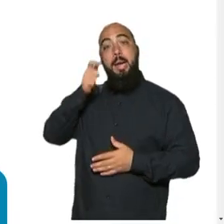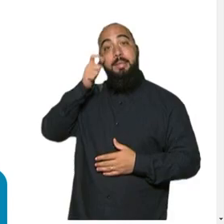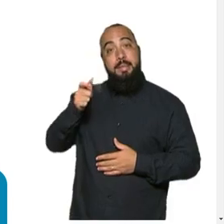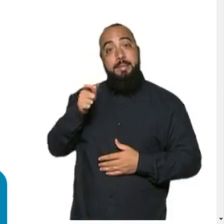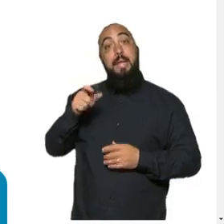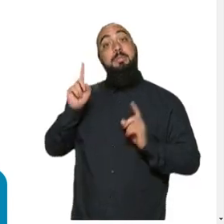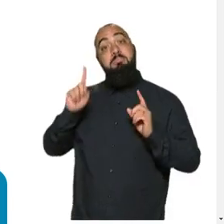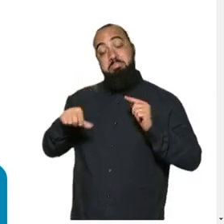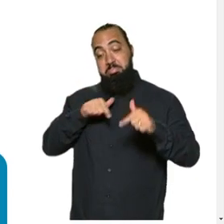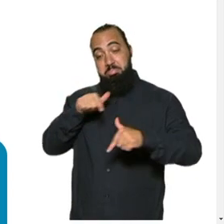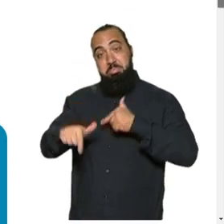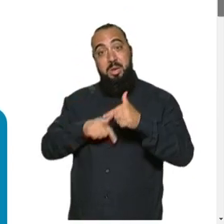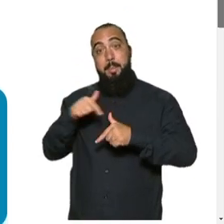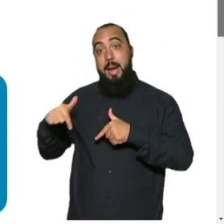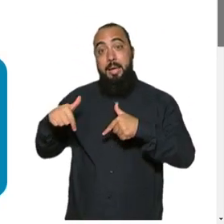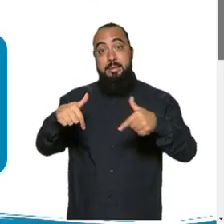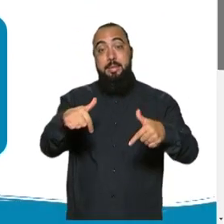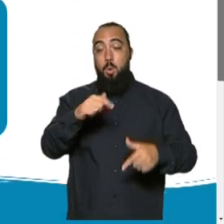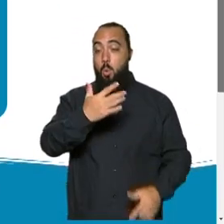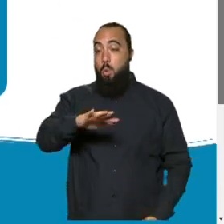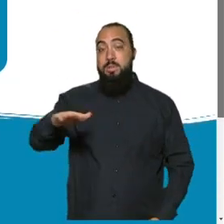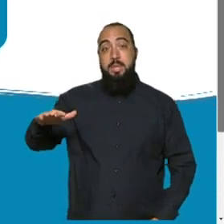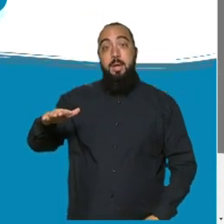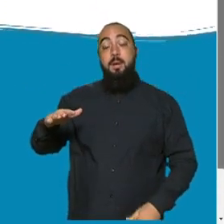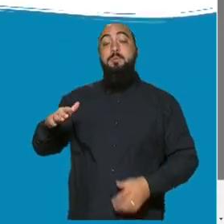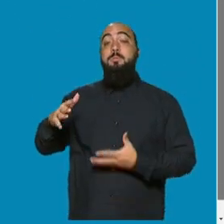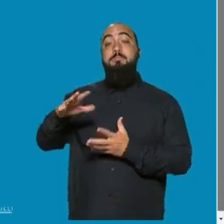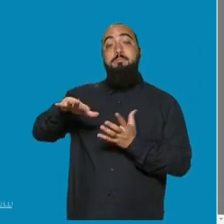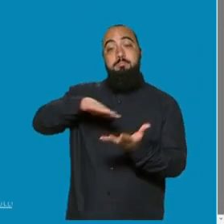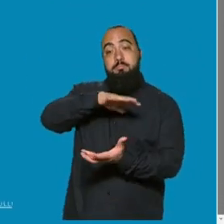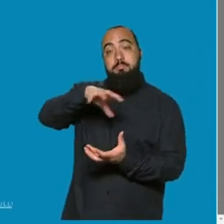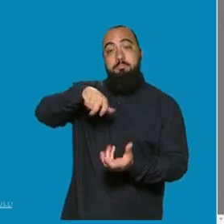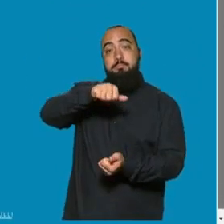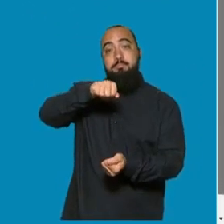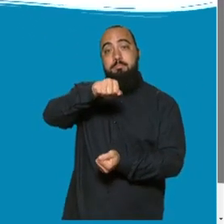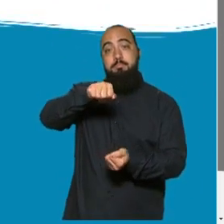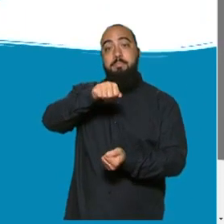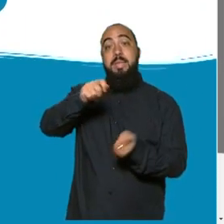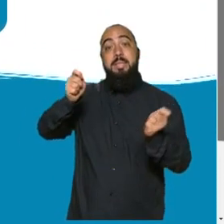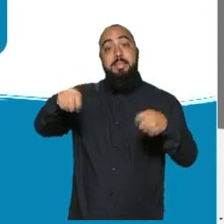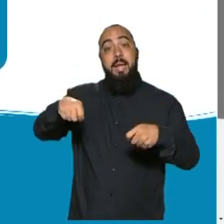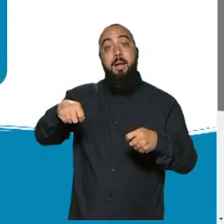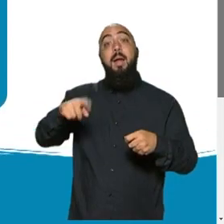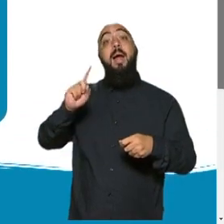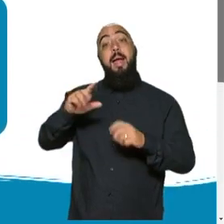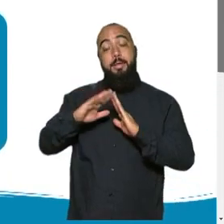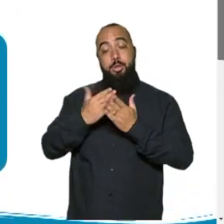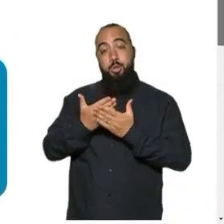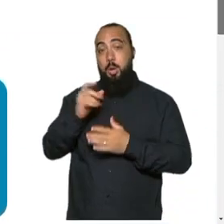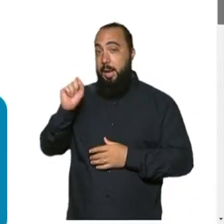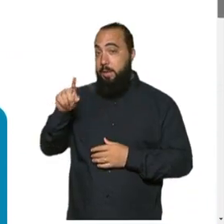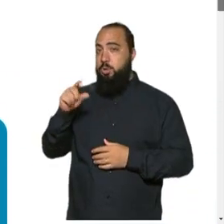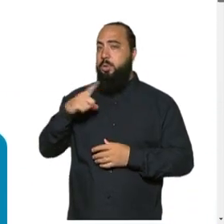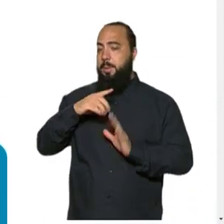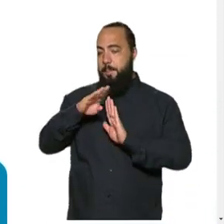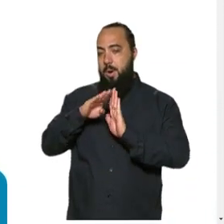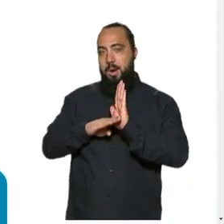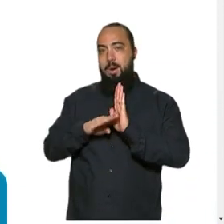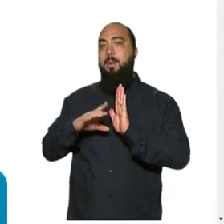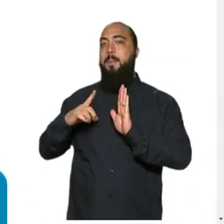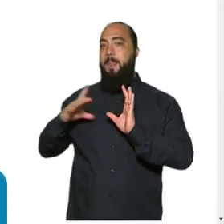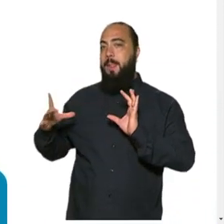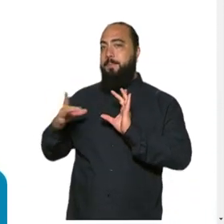currículo ações de oceano e desenvolvimento sustentável. A Escola Azul, ela é um programa que o Brasil tem liderado no